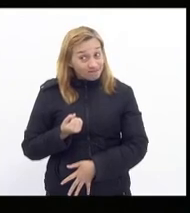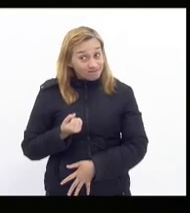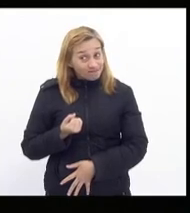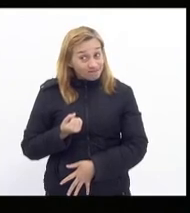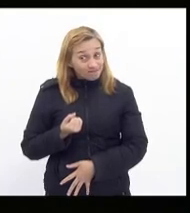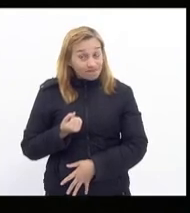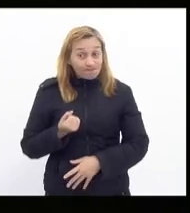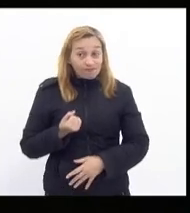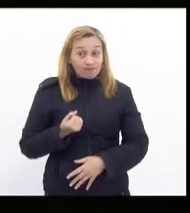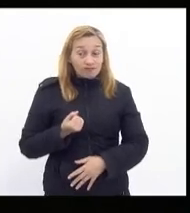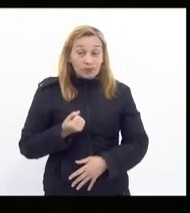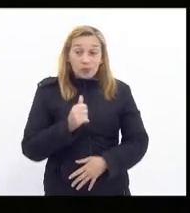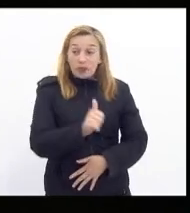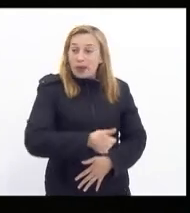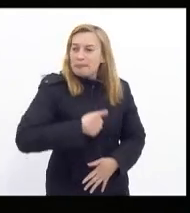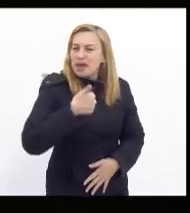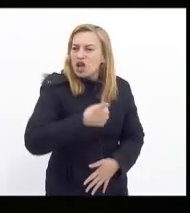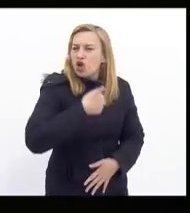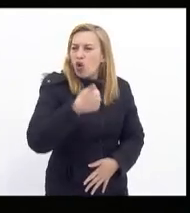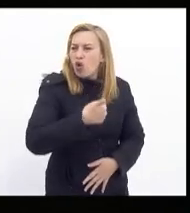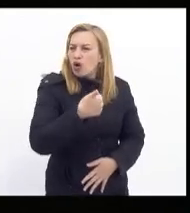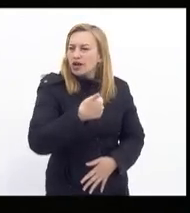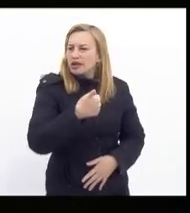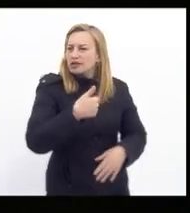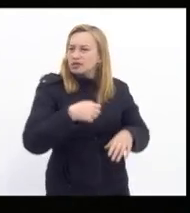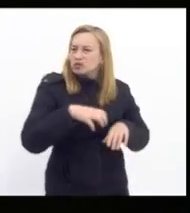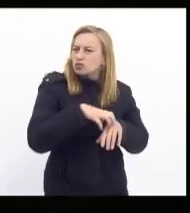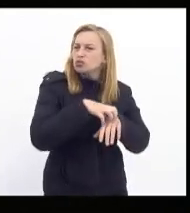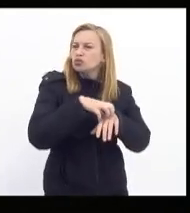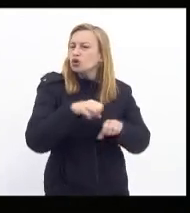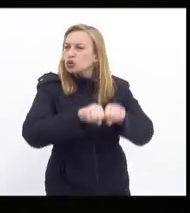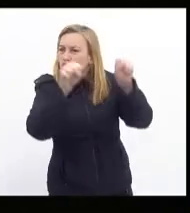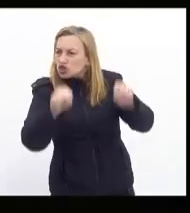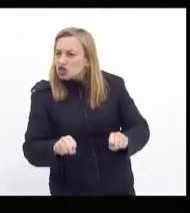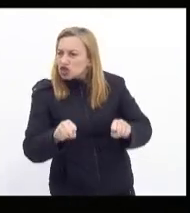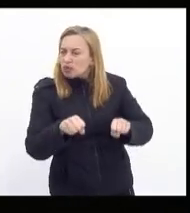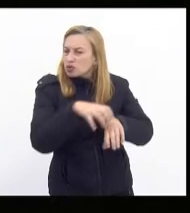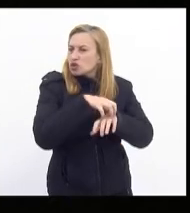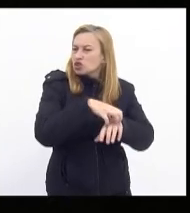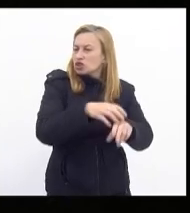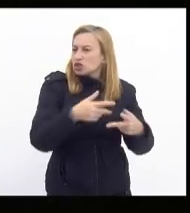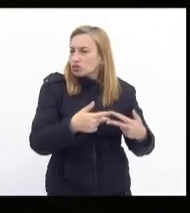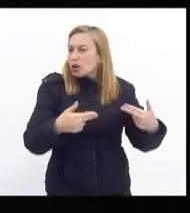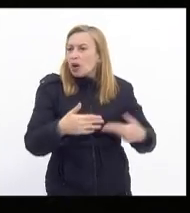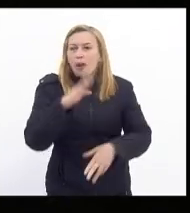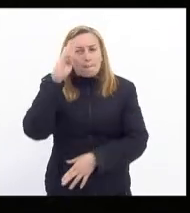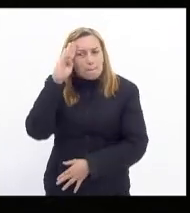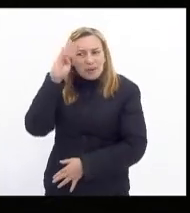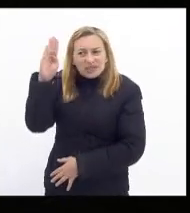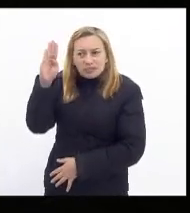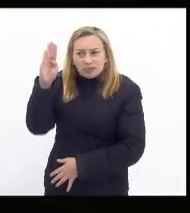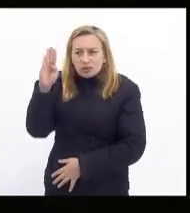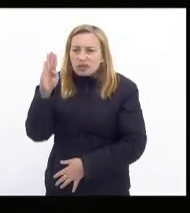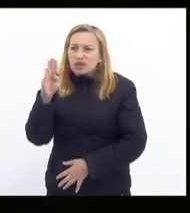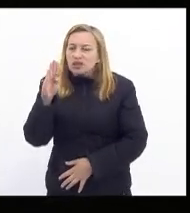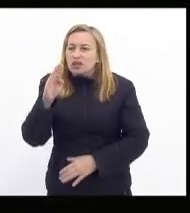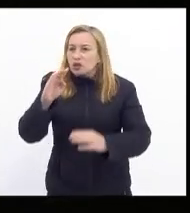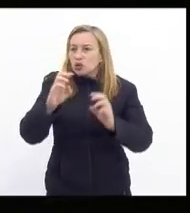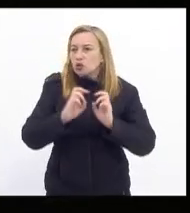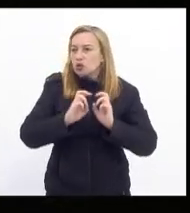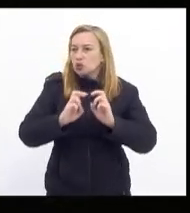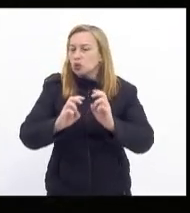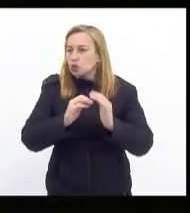aperfeiçoamento do sistema de transporte principalmente da supervia que a